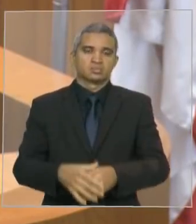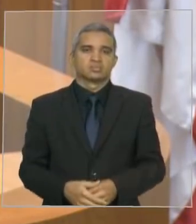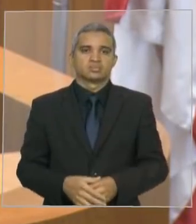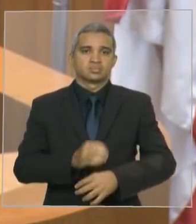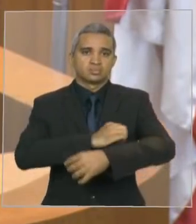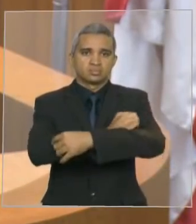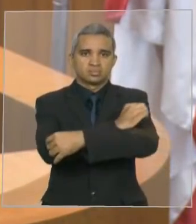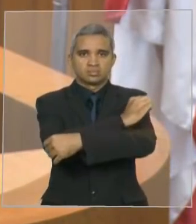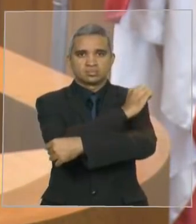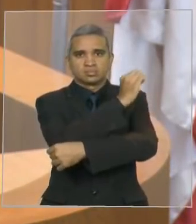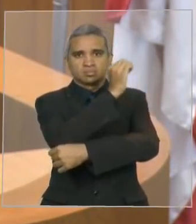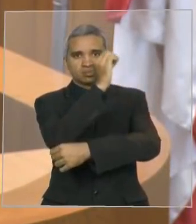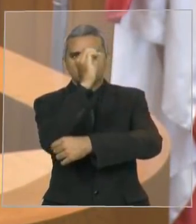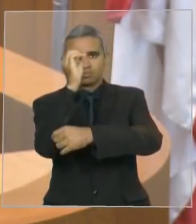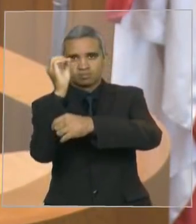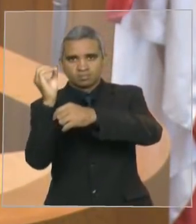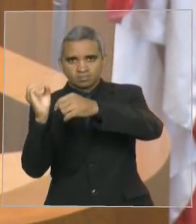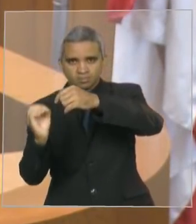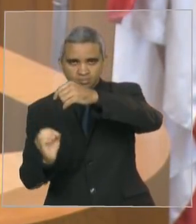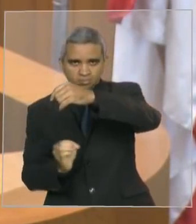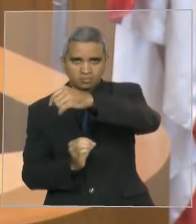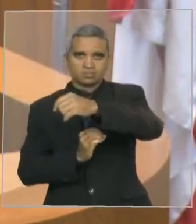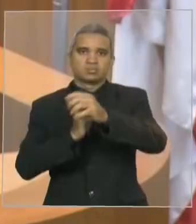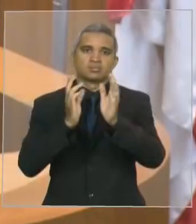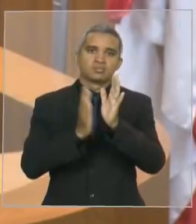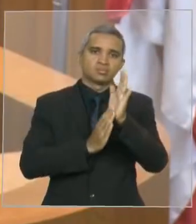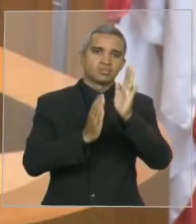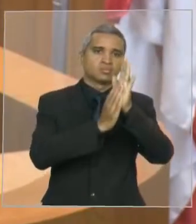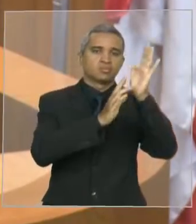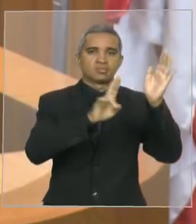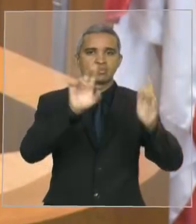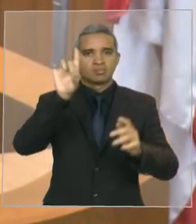até o ocaso. Seja louvado o nome do Senhor.